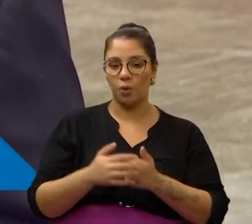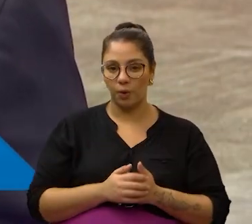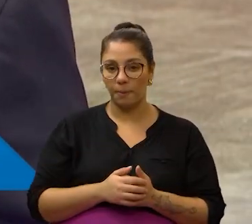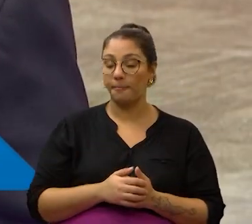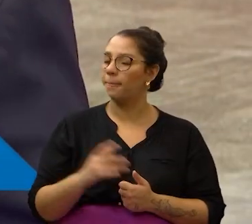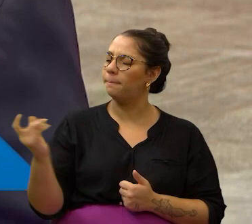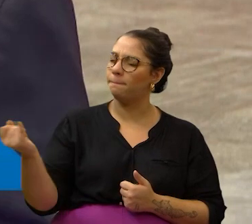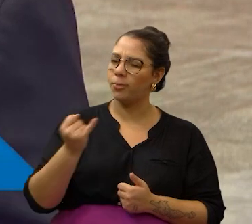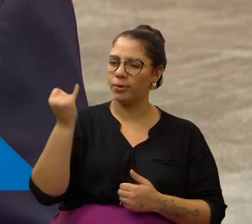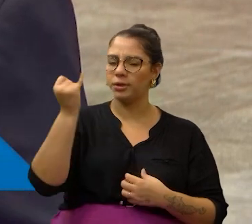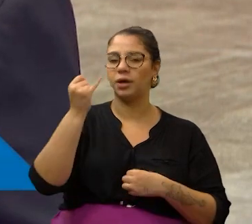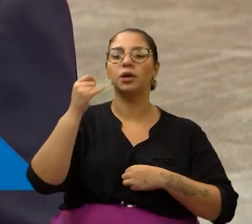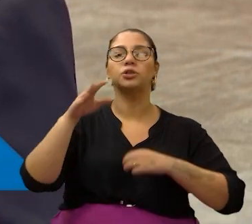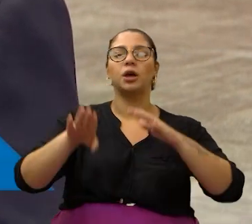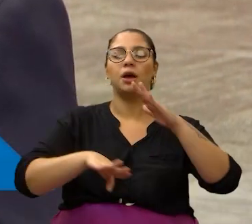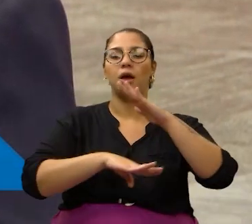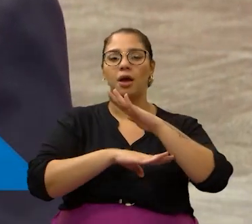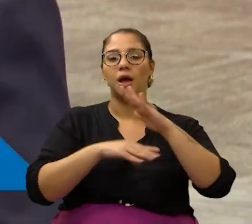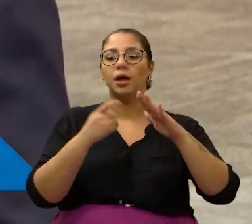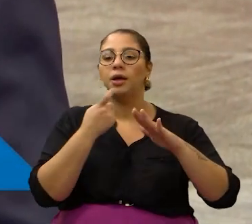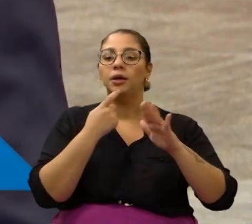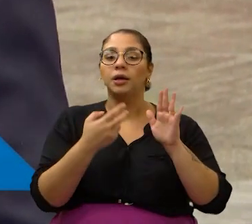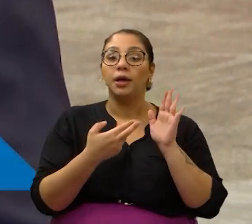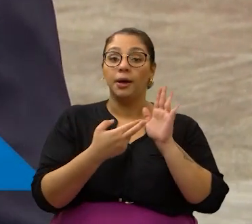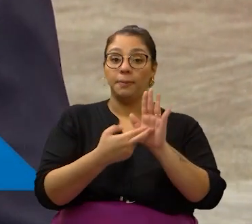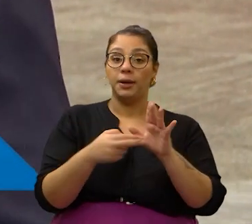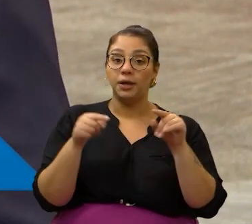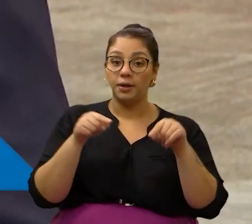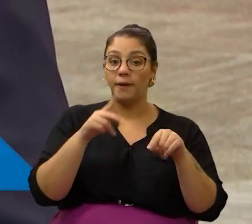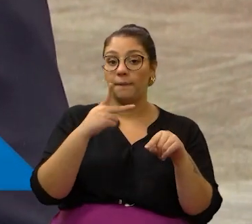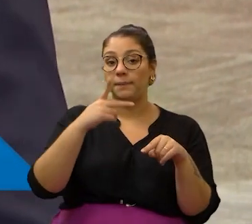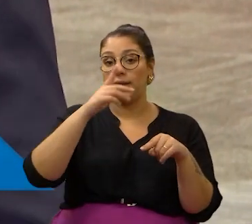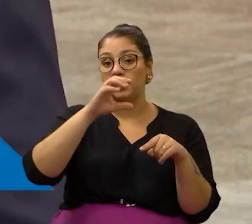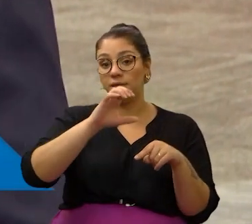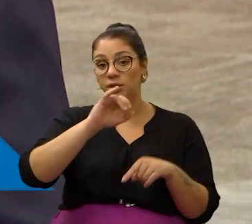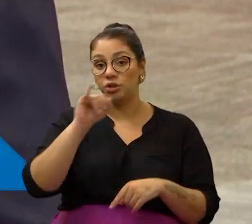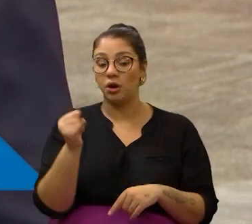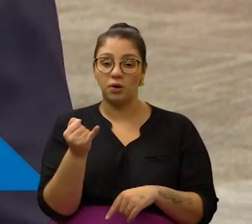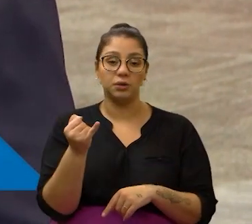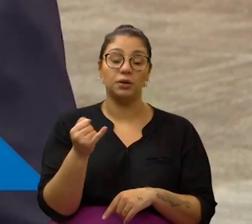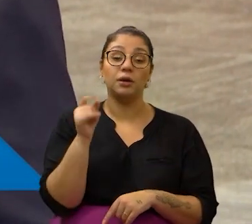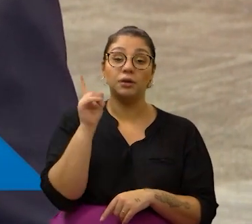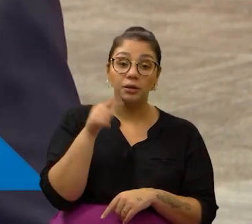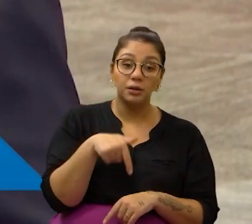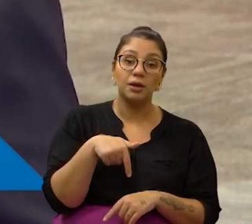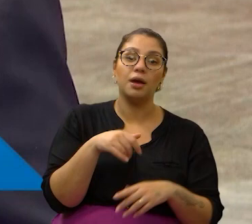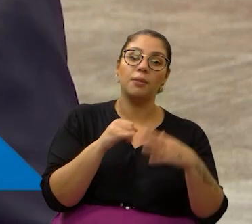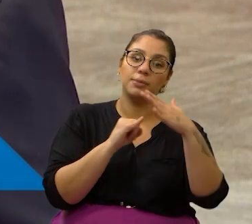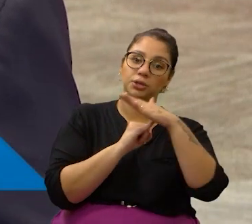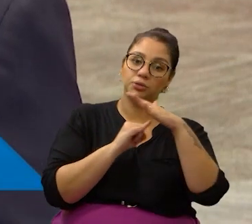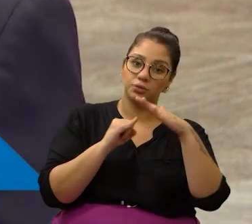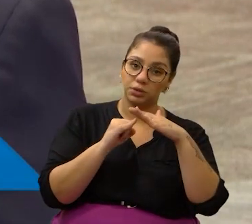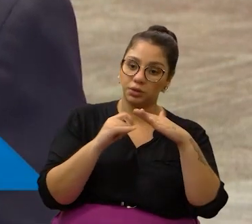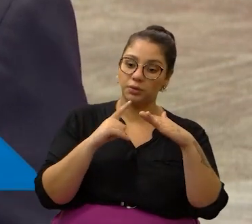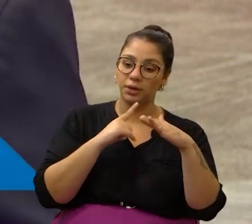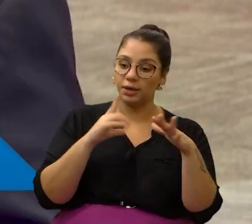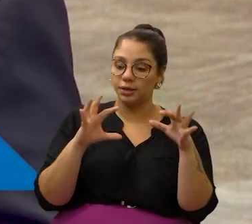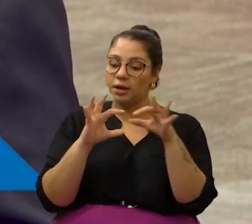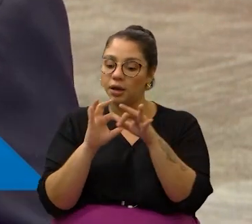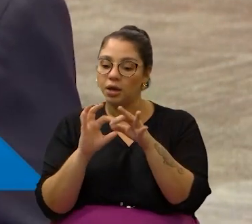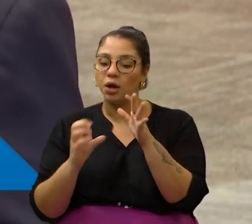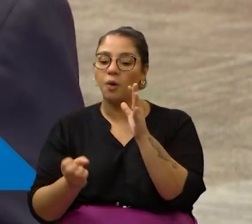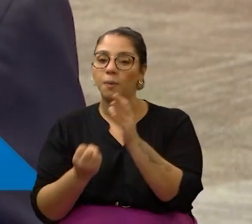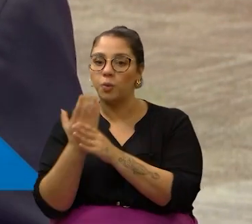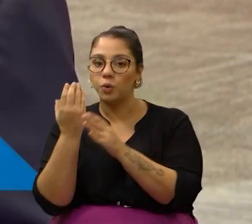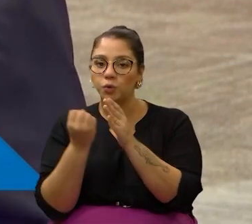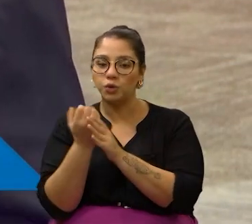fundamental a Câmara de Campinas estar representada no Comitê das Bacias PCJ, visto ser uma entidade que congrega o